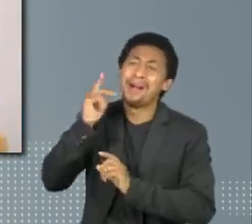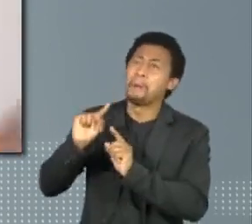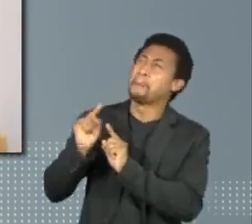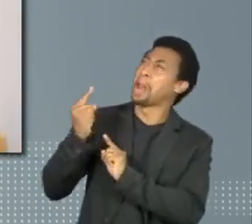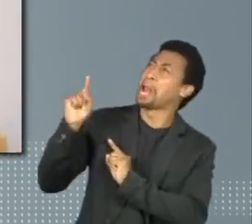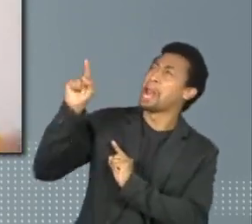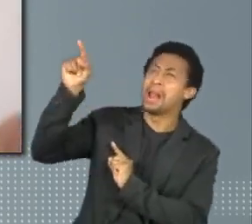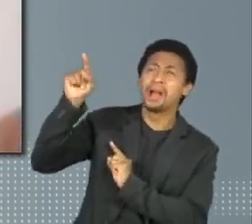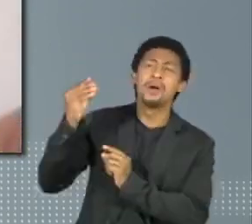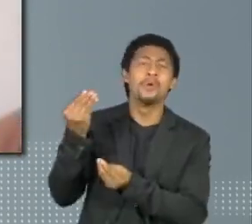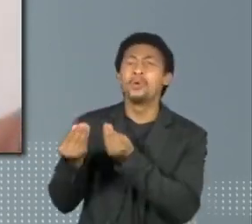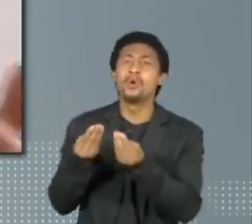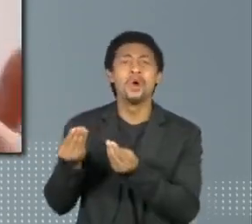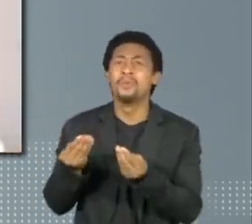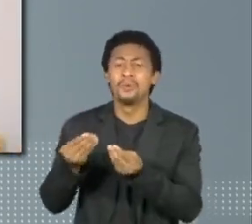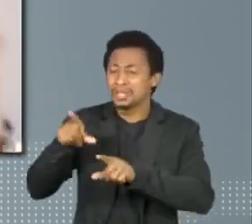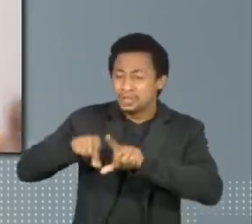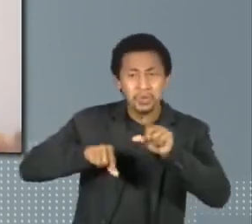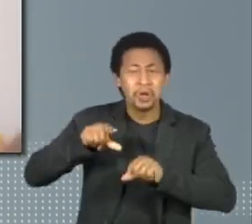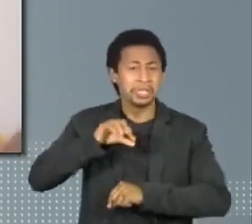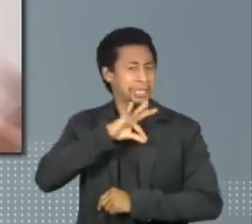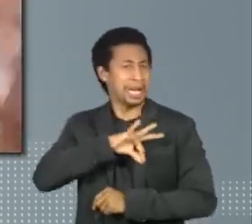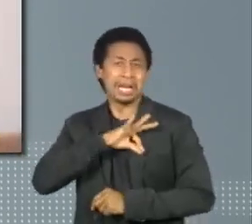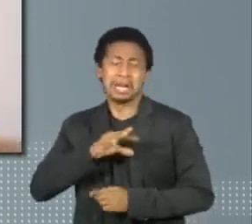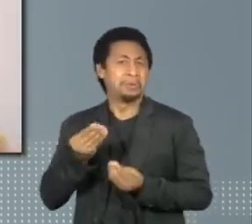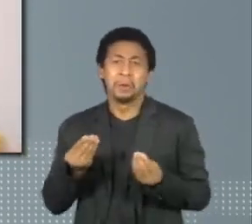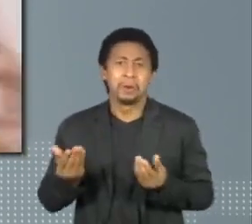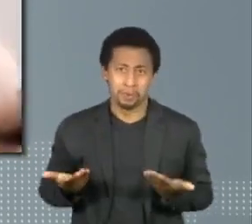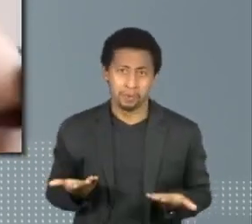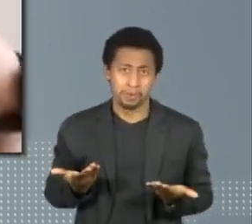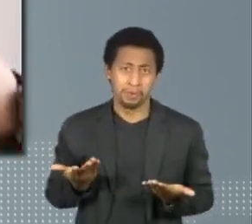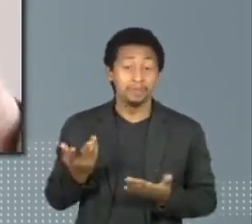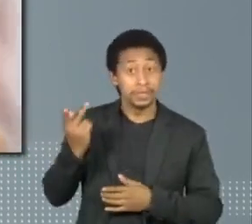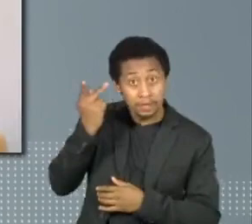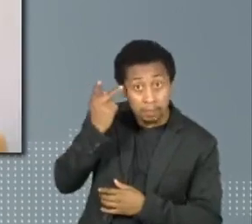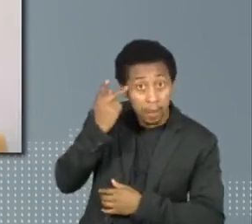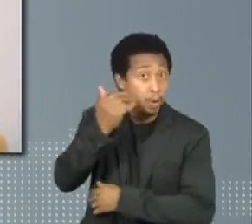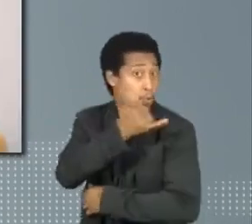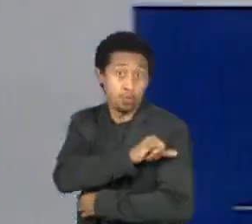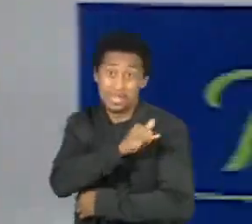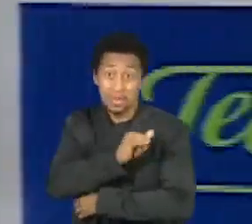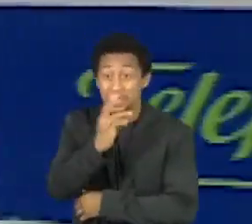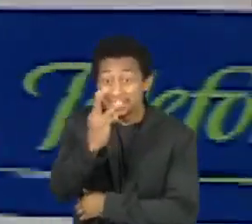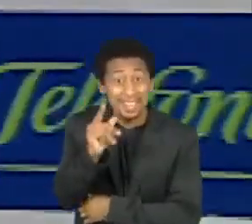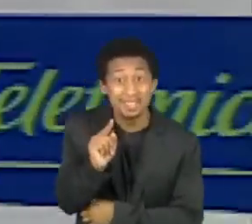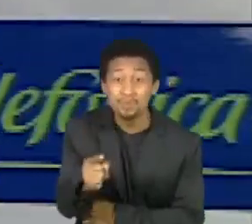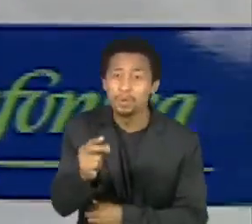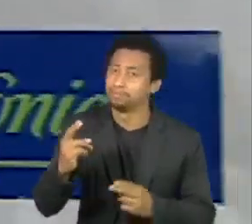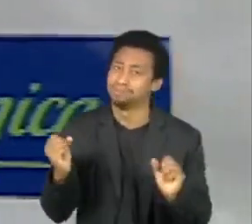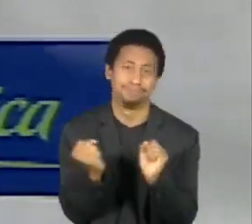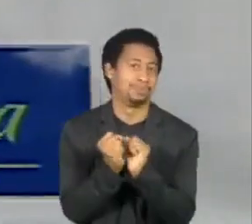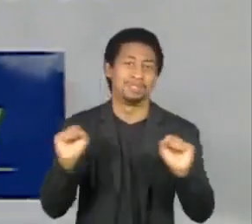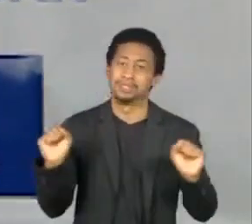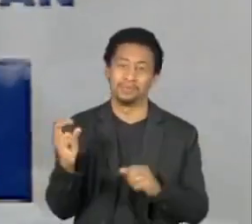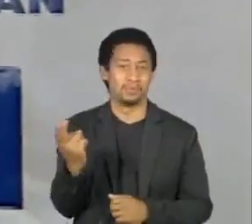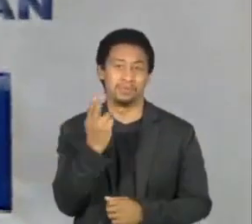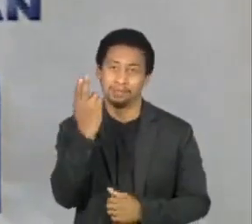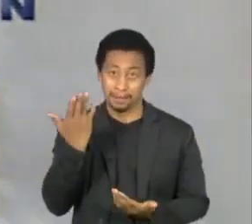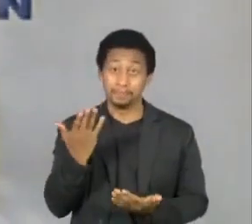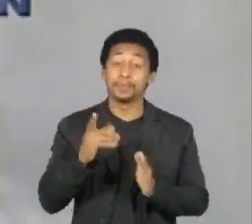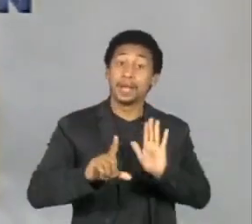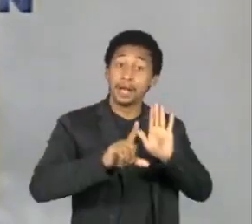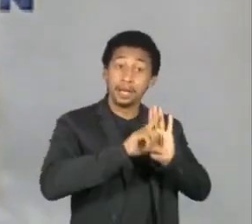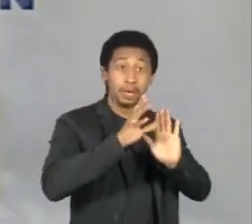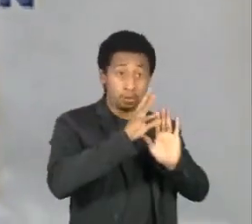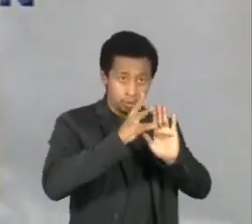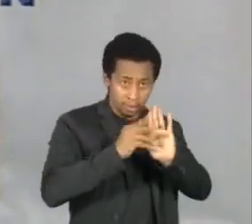A partir de qual estudo? Aqui em São Paulo e no Rio é insuficiente. A Lei Rouanet foi criada no governo Collor em